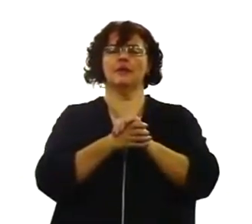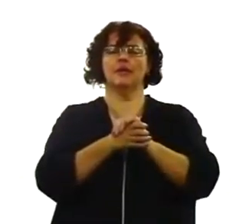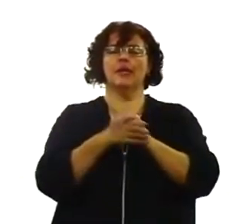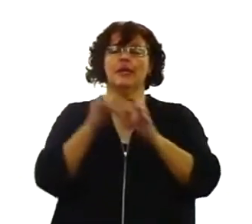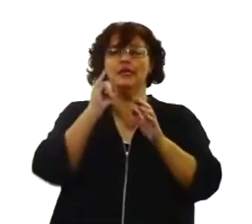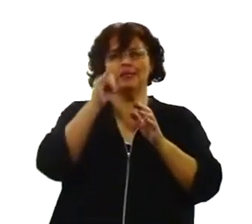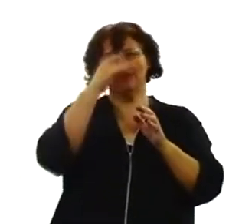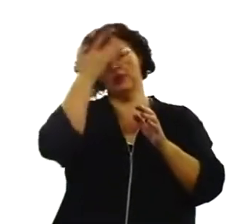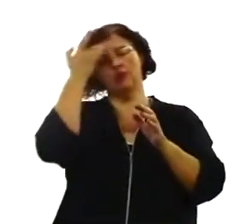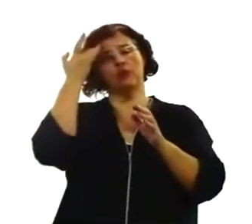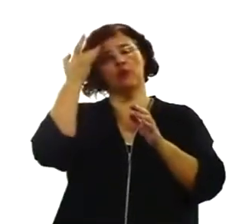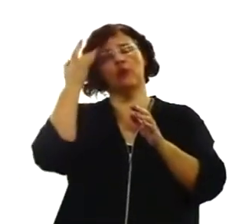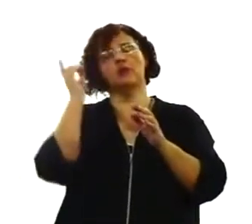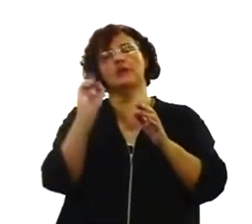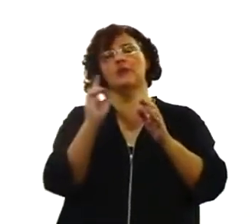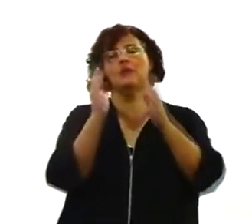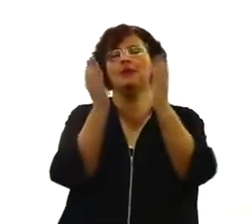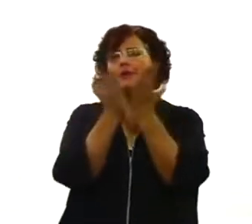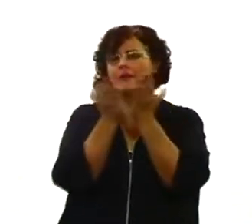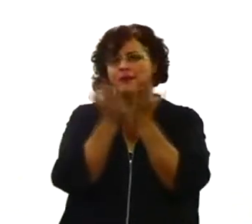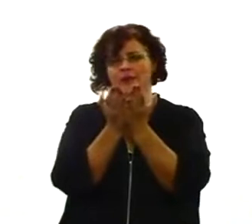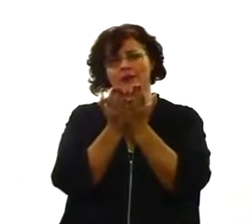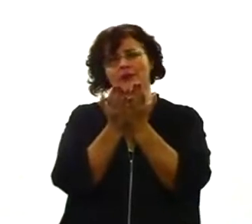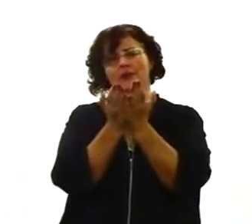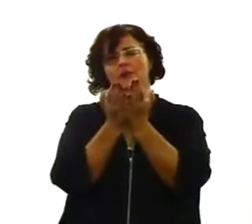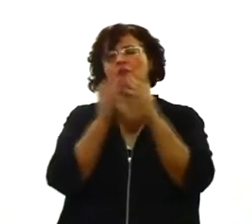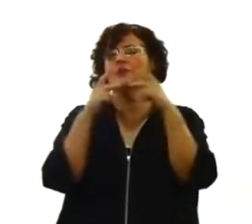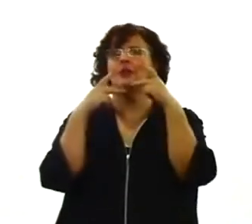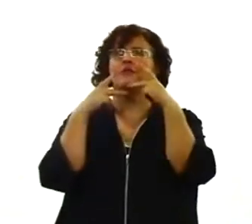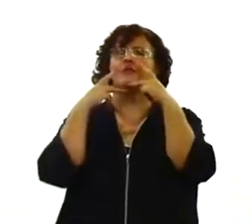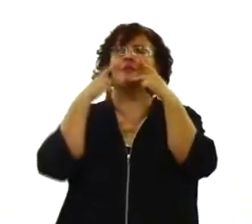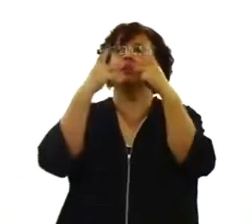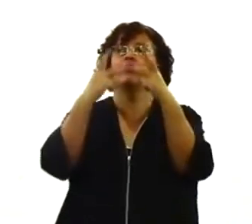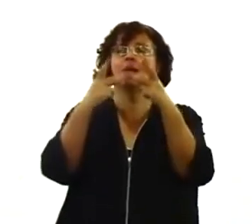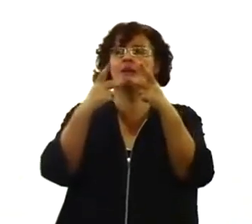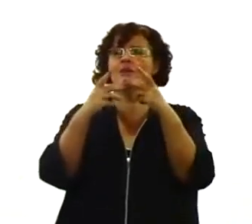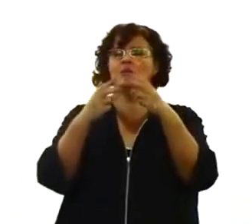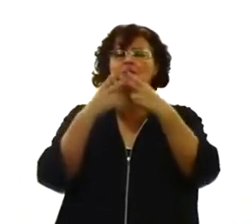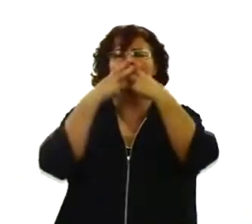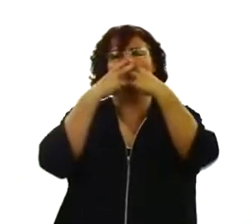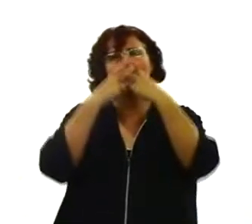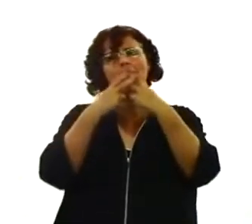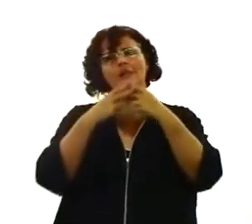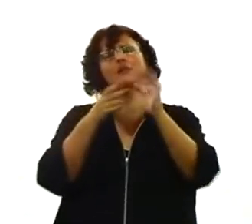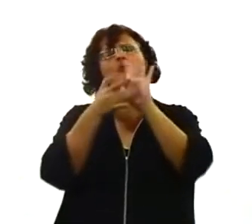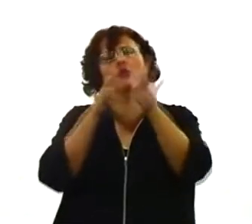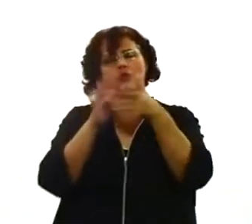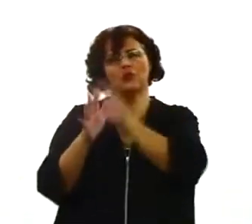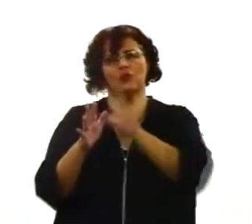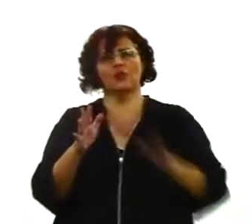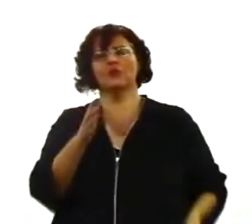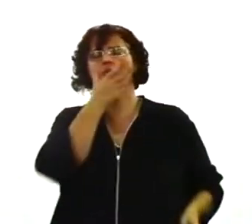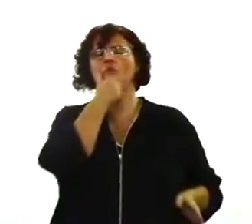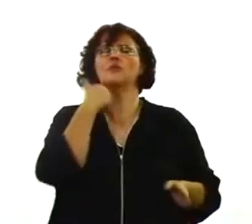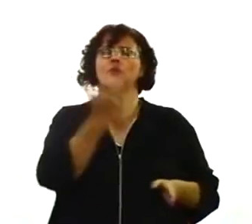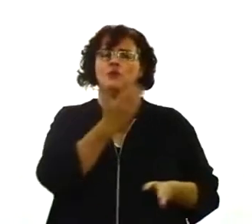cristão, não tenha confessado ainda o Senhor Jesus Cristo como Senhor e Salvador, tenha acessado a nossa transmissão.